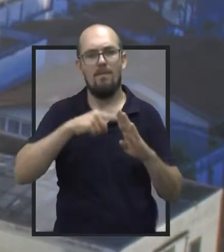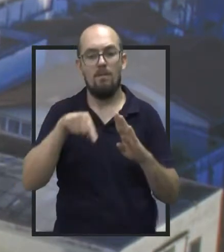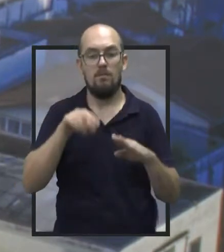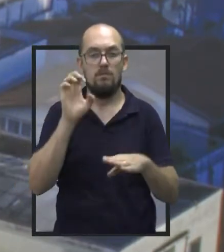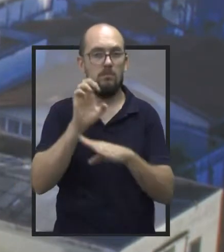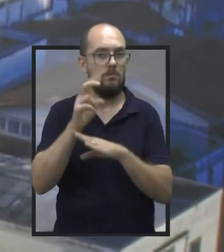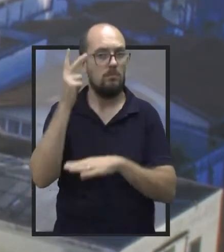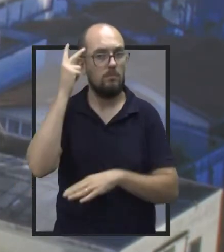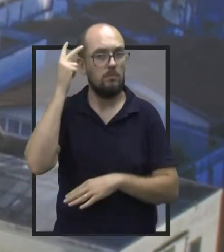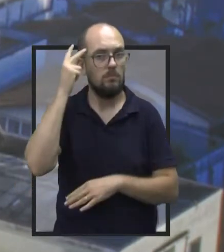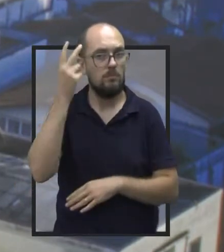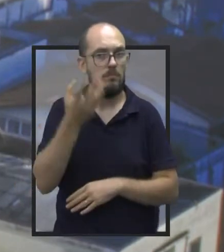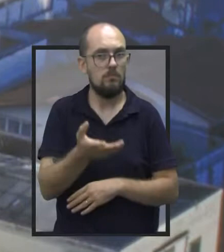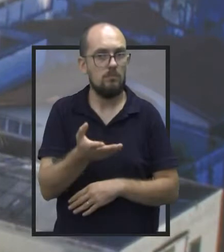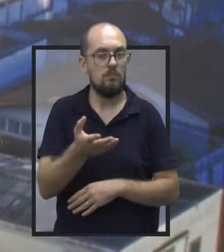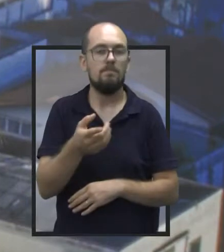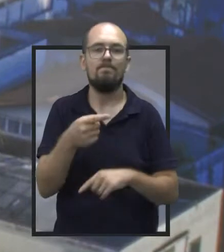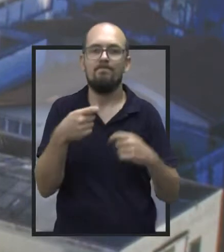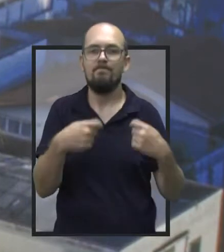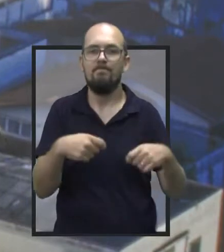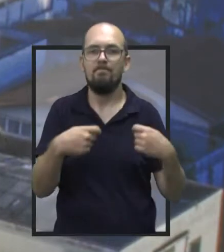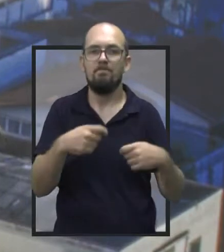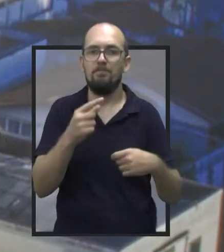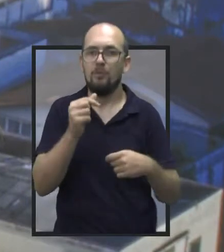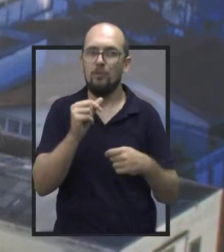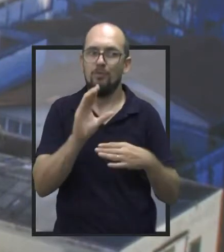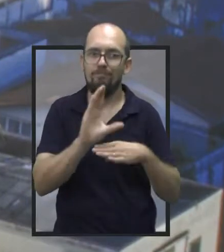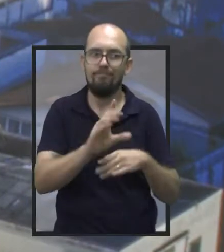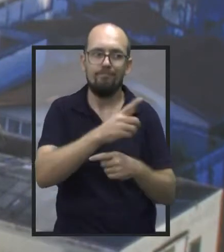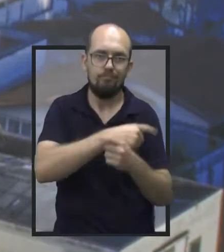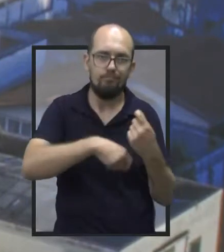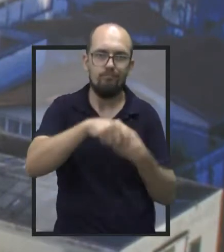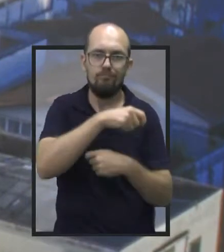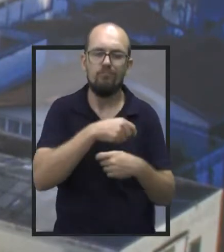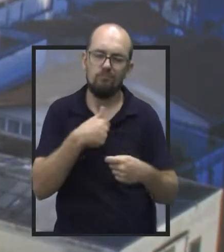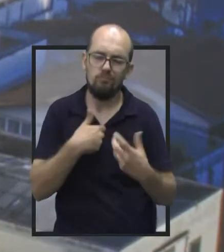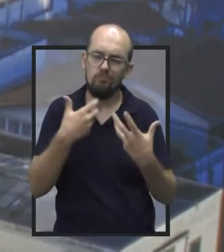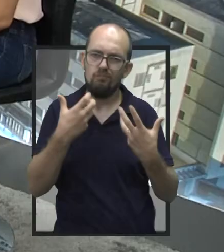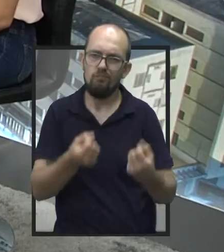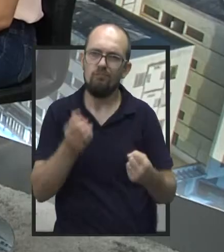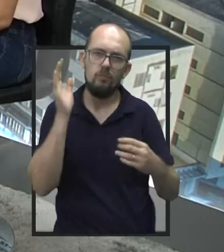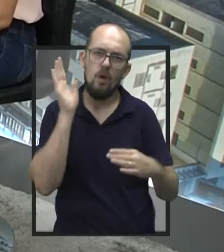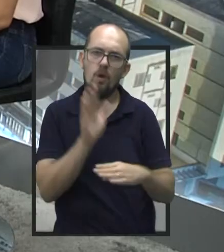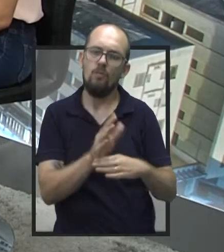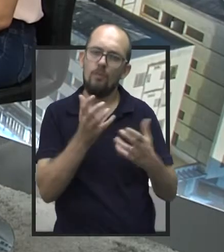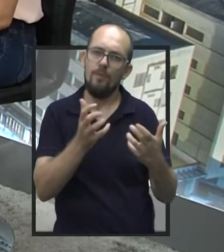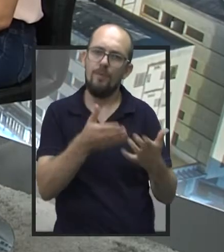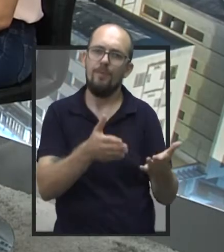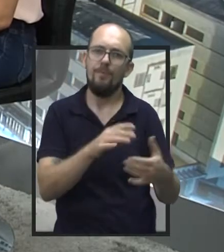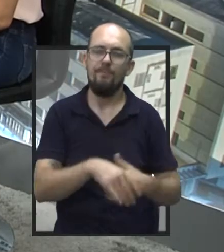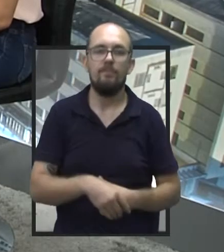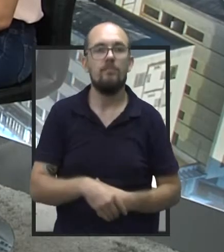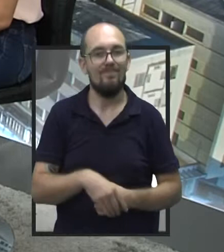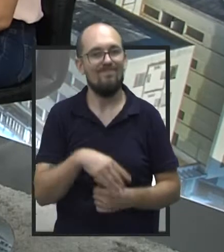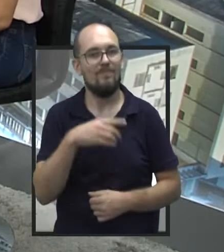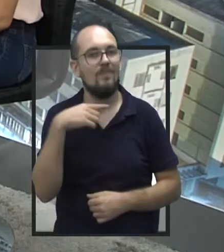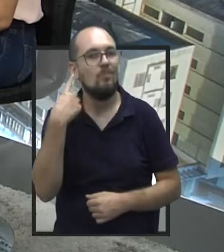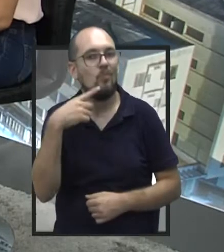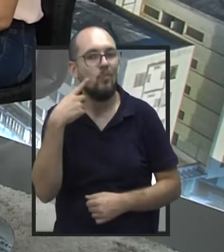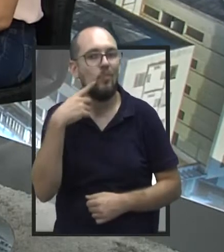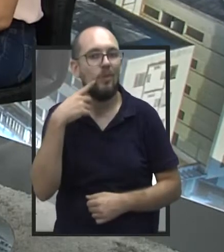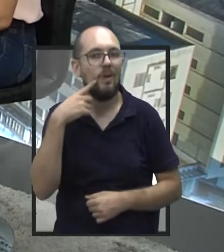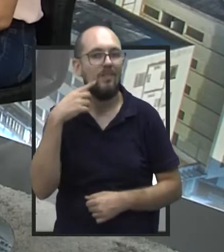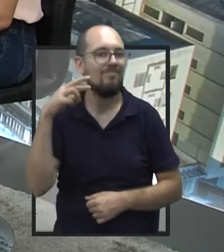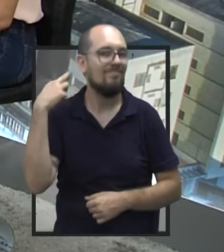Paulo e eles precisam de ajuda e nós estamos aqui disponíveis para ajudar. E o deputado federal Rodrigo Agostinho, natural